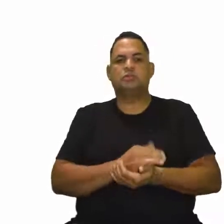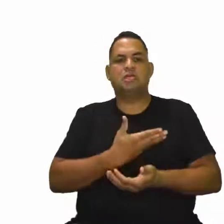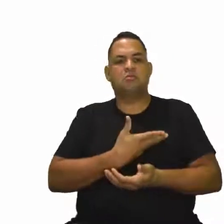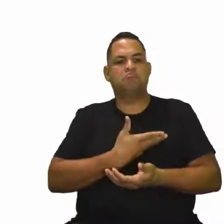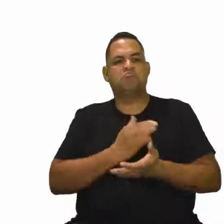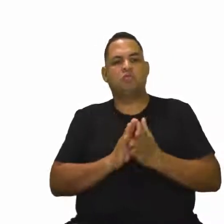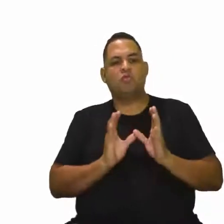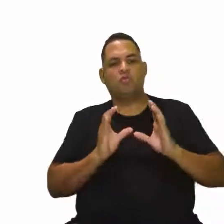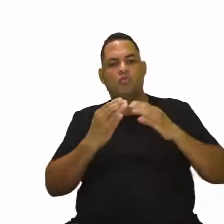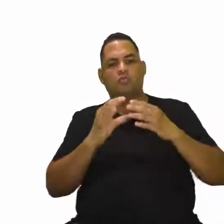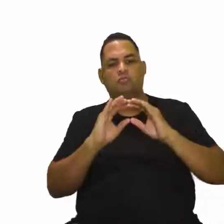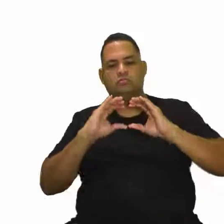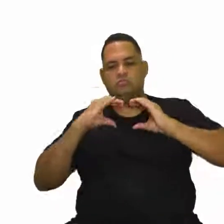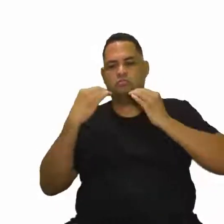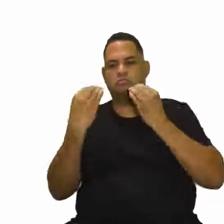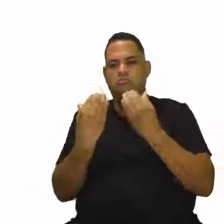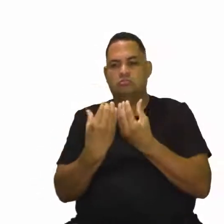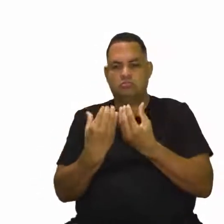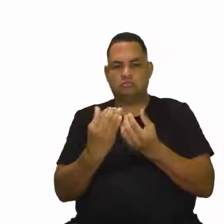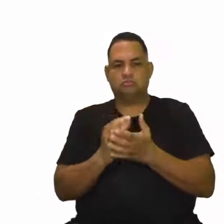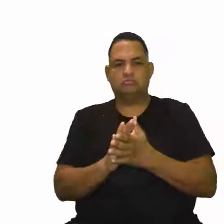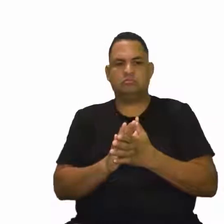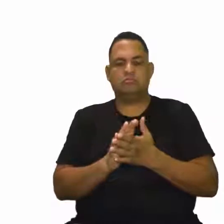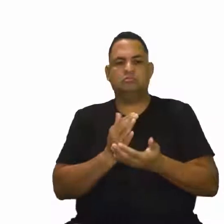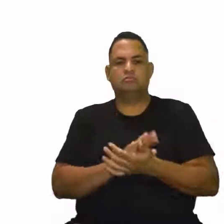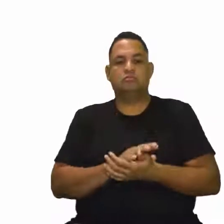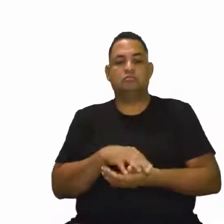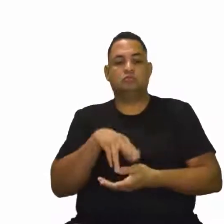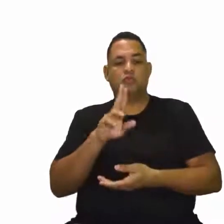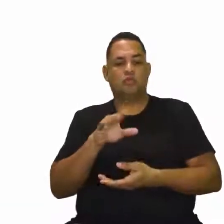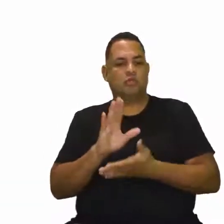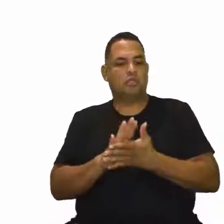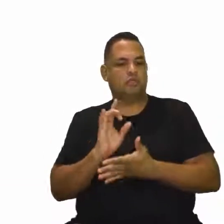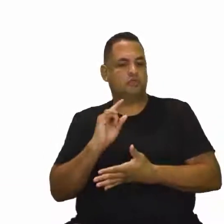amigos ou grupos comunitários. Nunca um idoso sozinho.